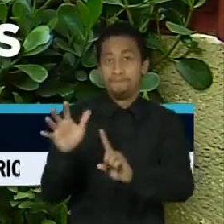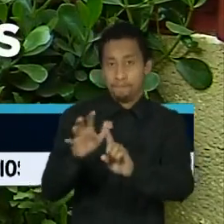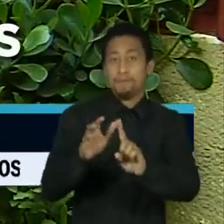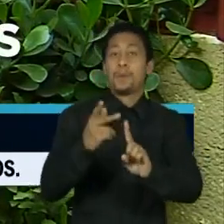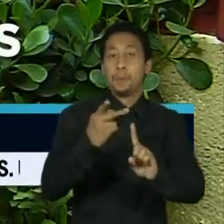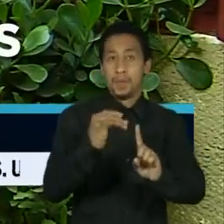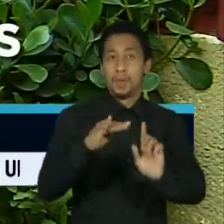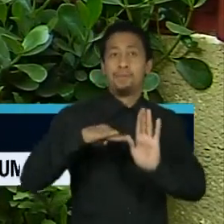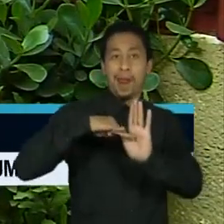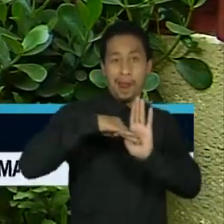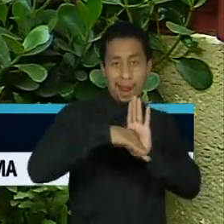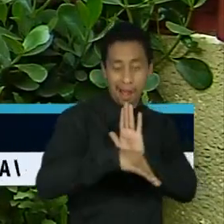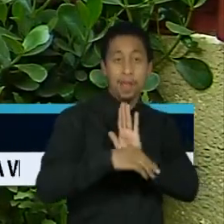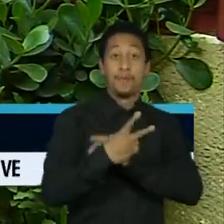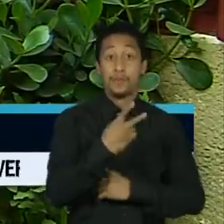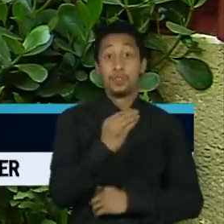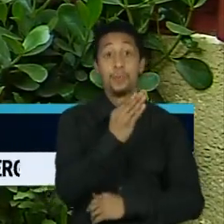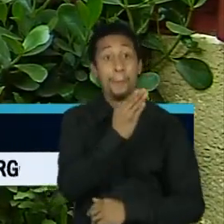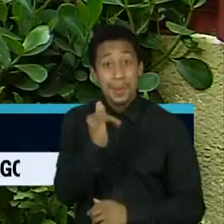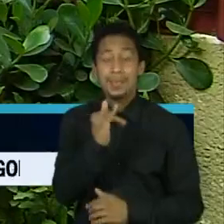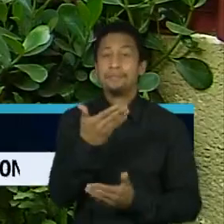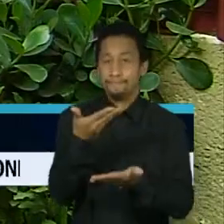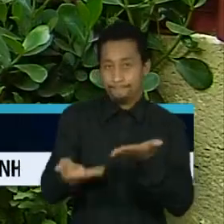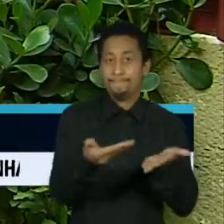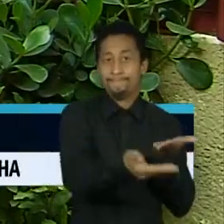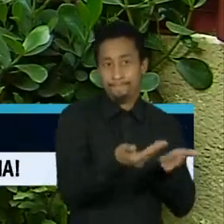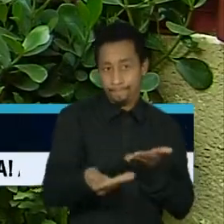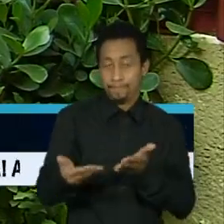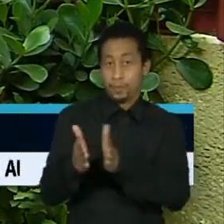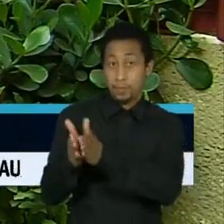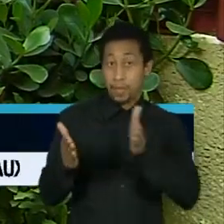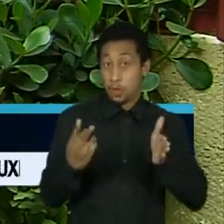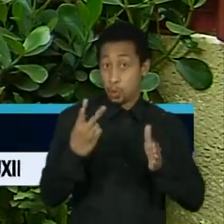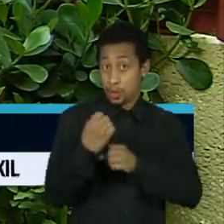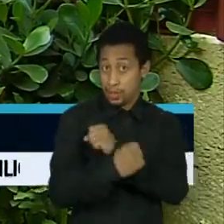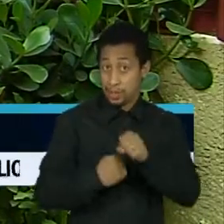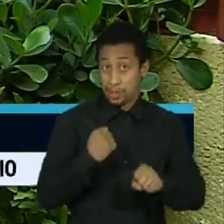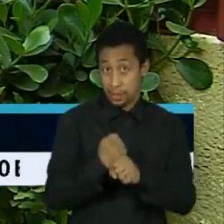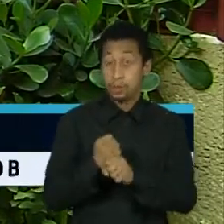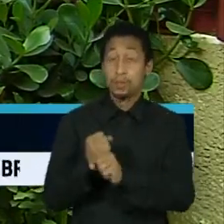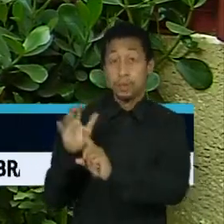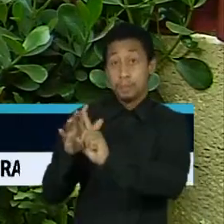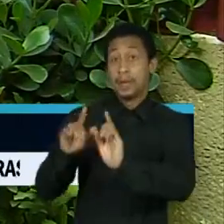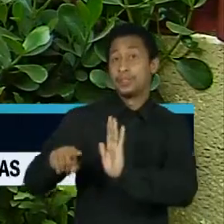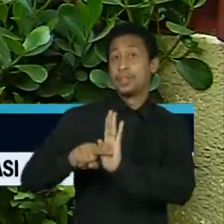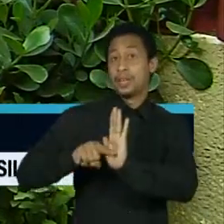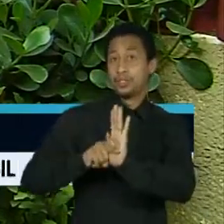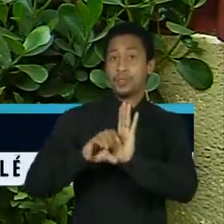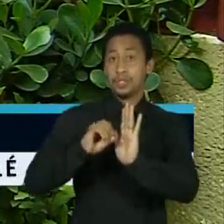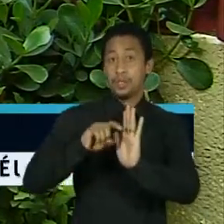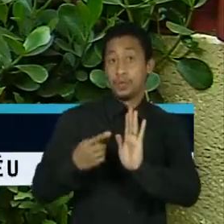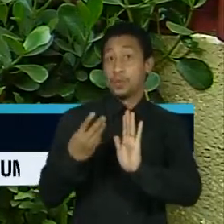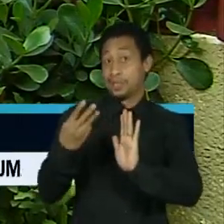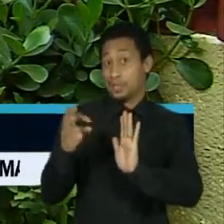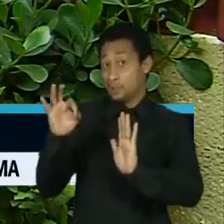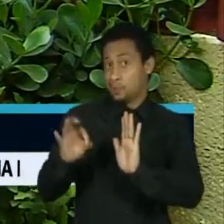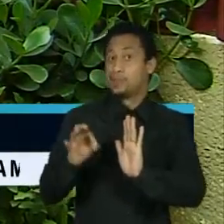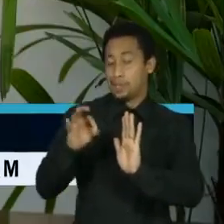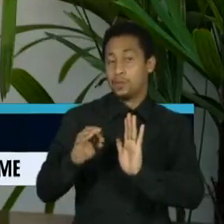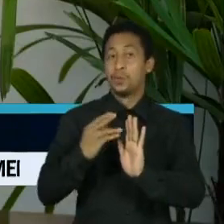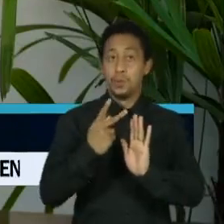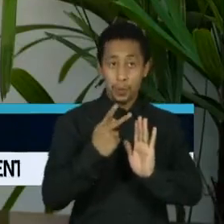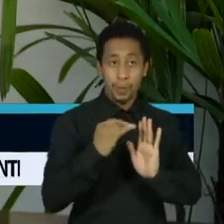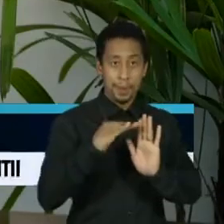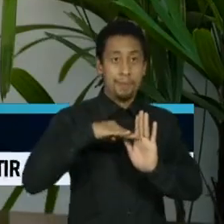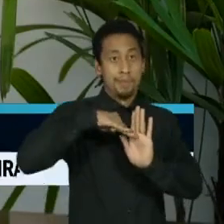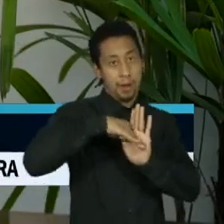de 20 bilhões de reais nesses dois anos. Um impacto negativo de 0,3% no PIB.